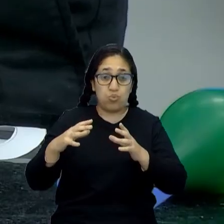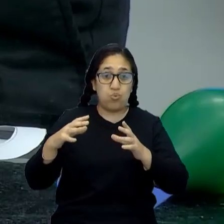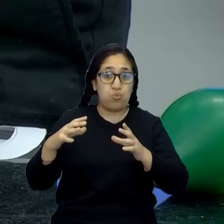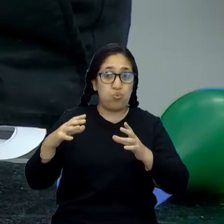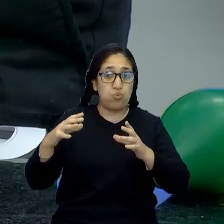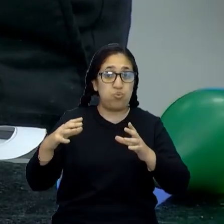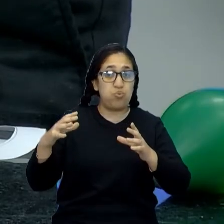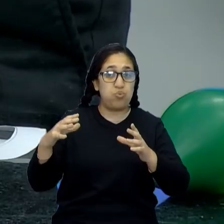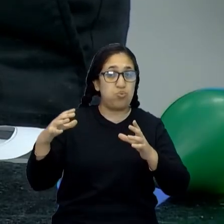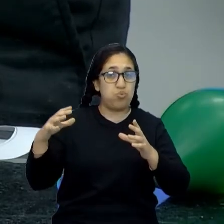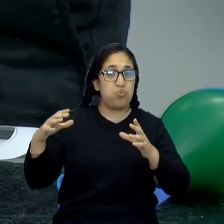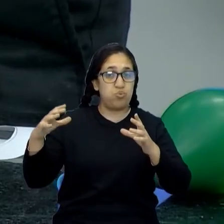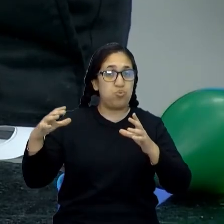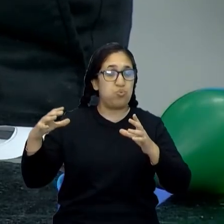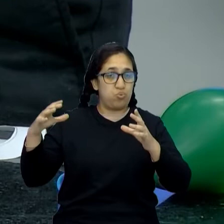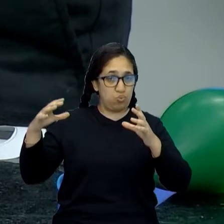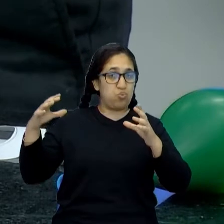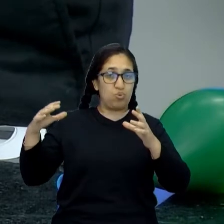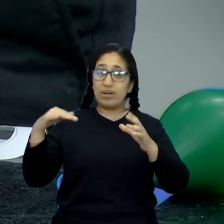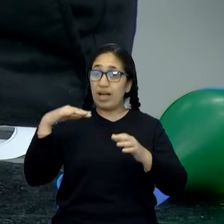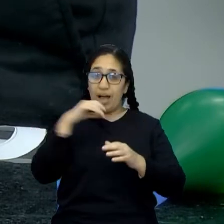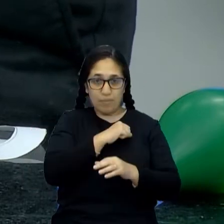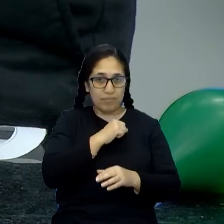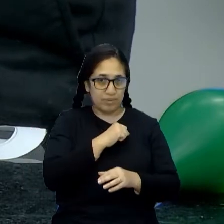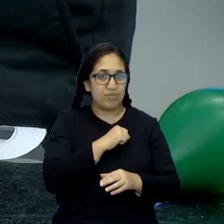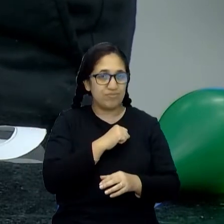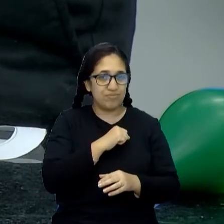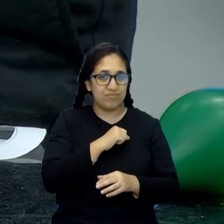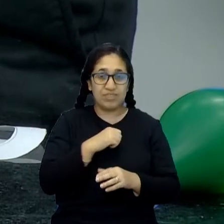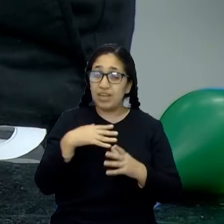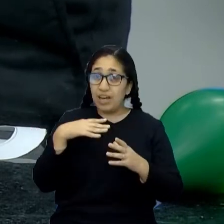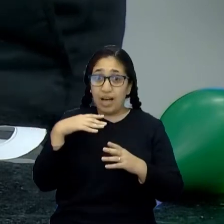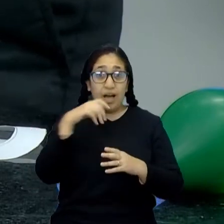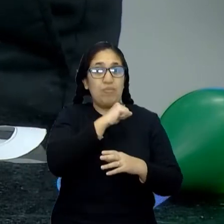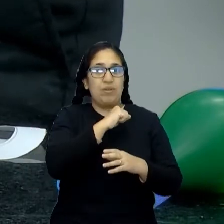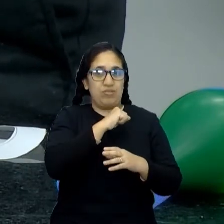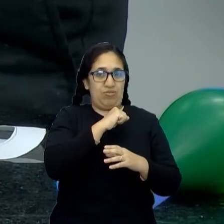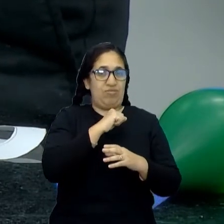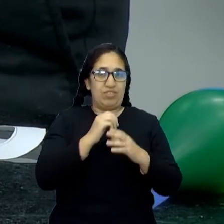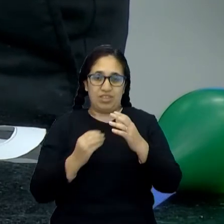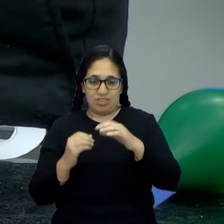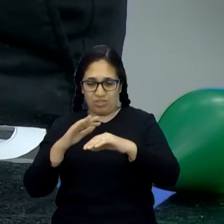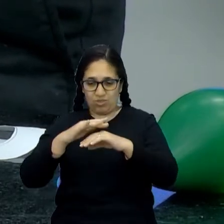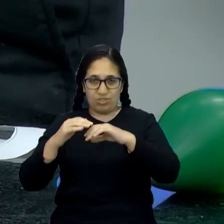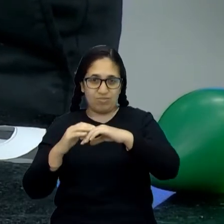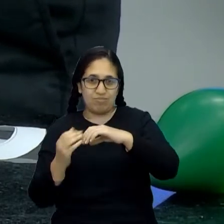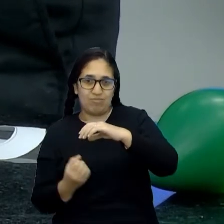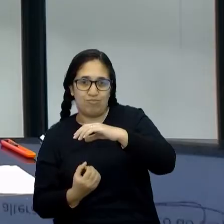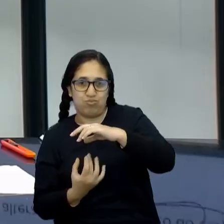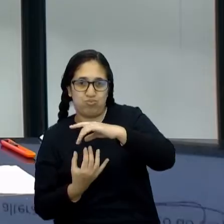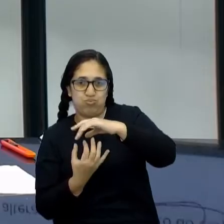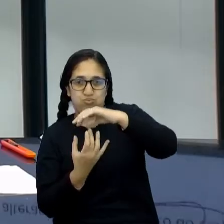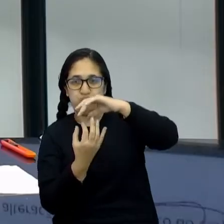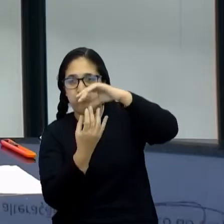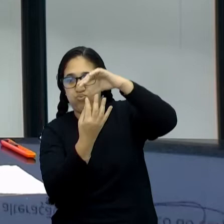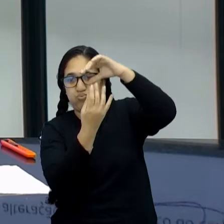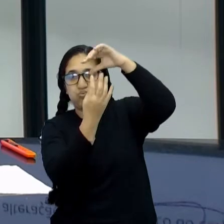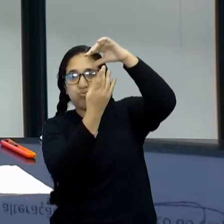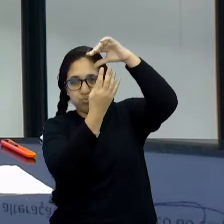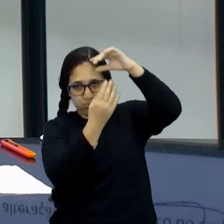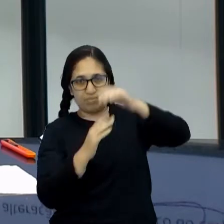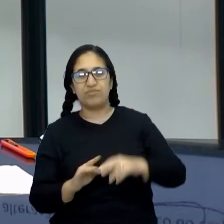só expande, como ele expande muito rapidamente. Tão rápido que ele empurra o que tá na frente. Beleza? Eu acho que já é